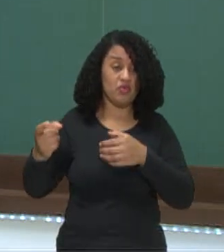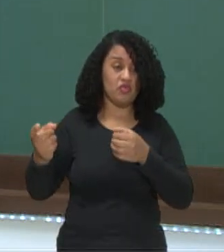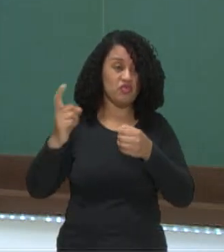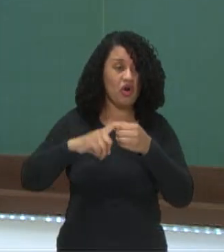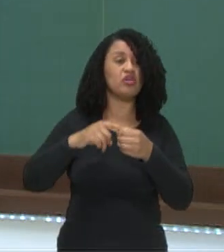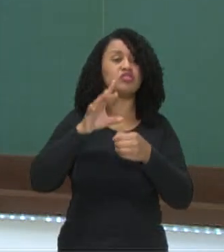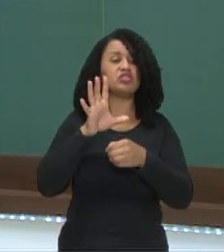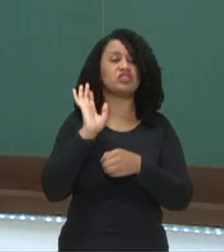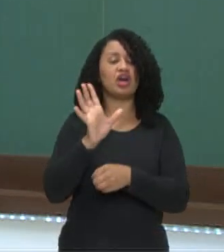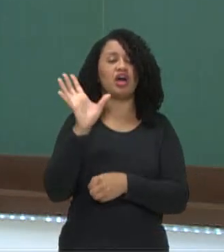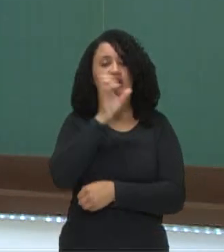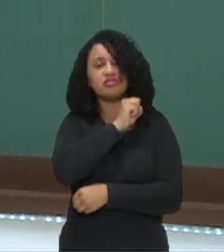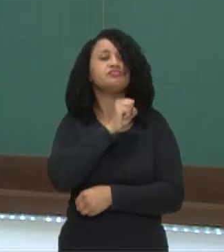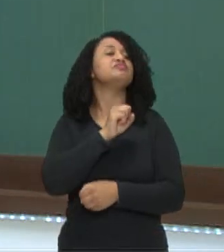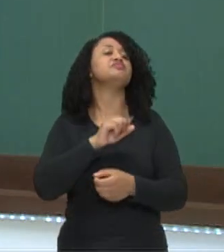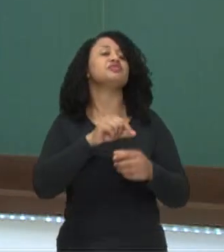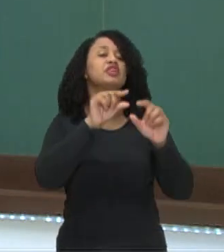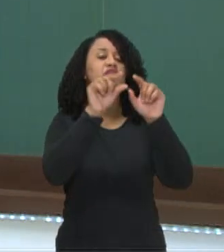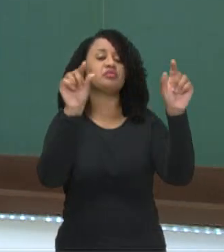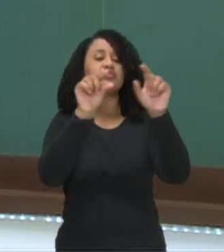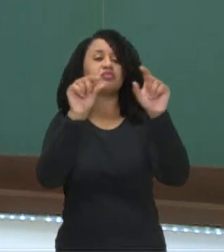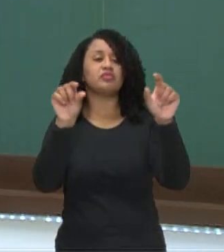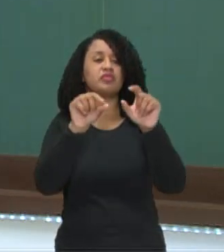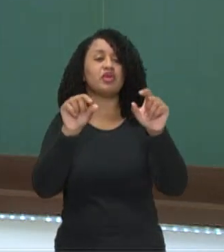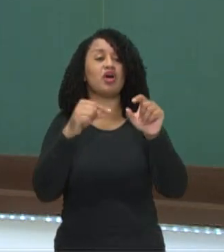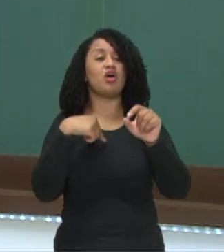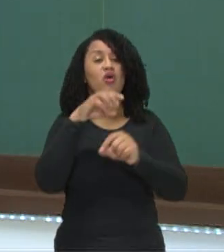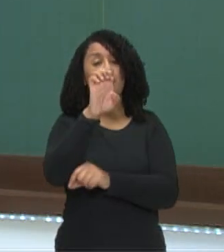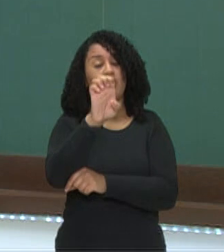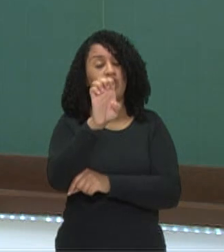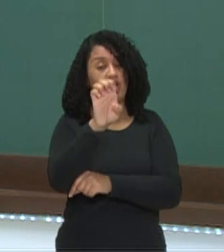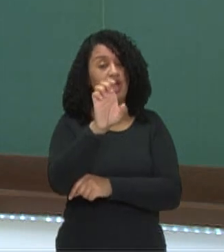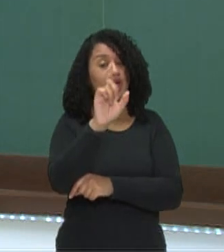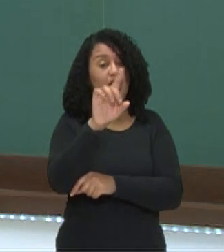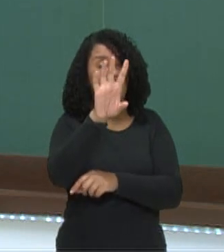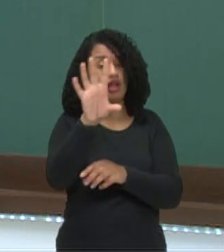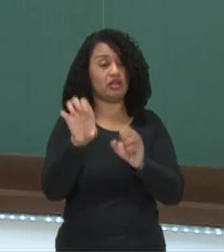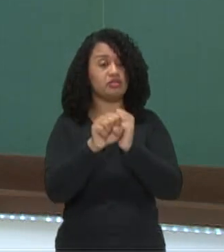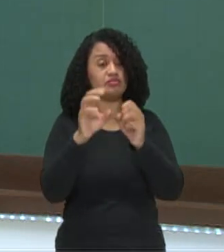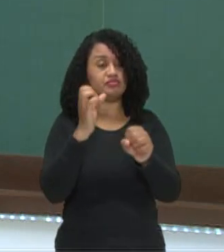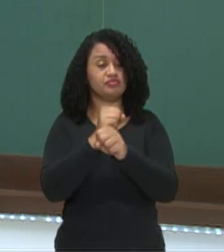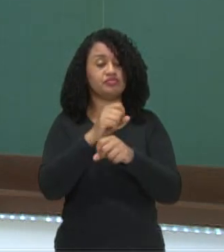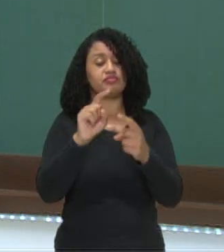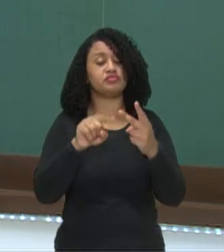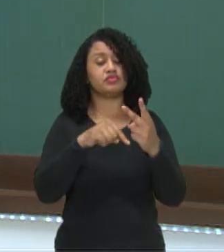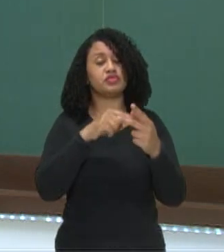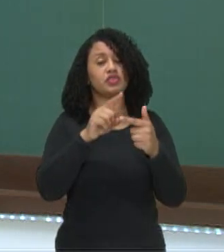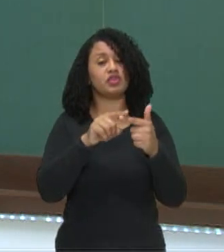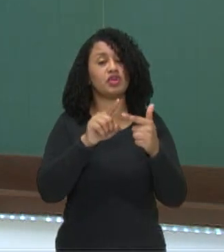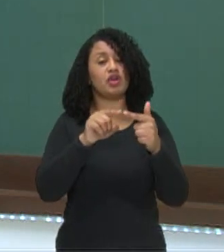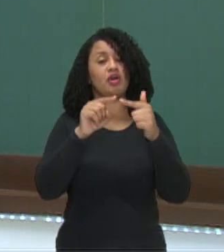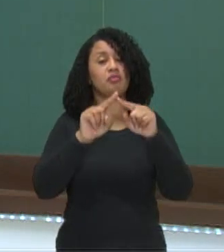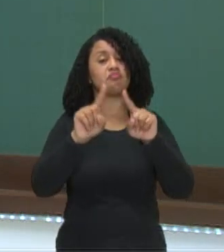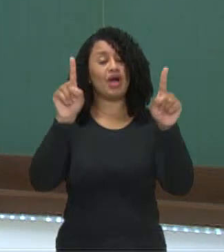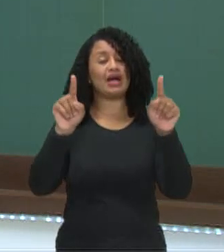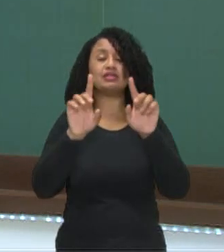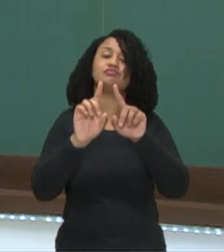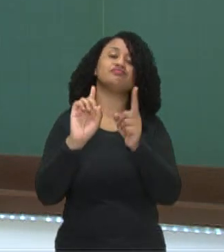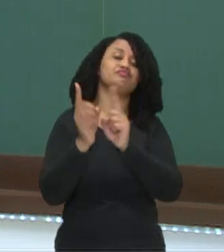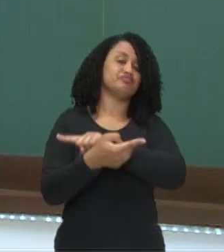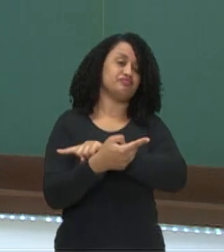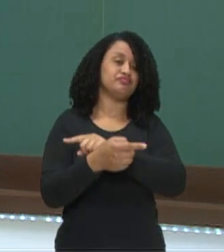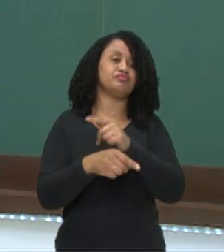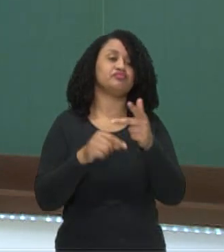sublinhada, estabelece uma ideia. O E, como vimos, é adição. O mas, oposição. O ou,